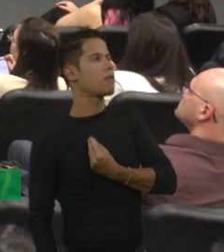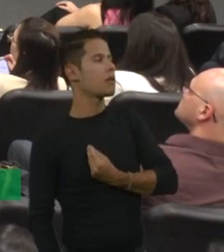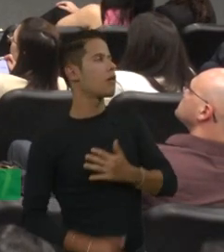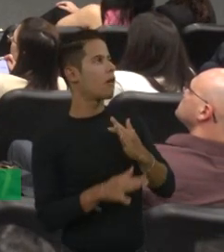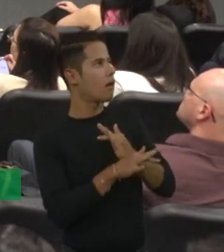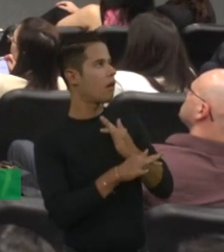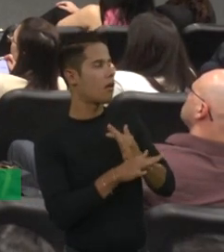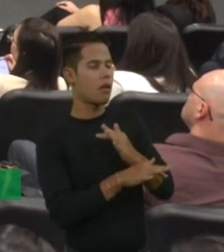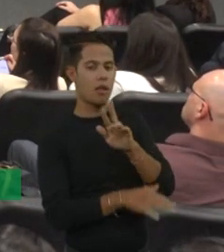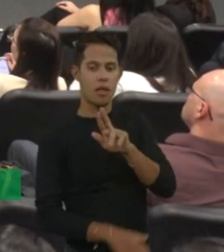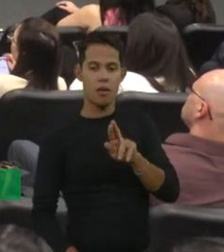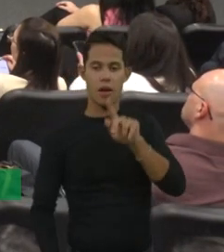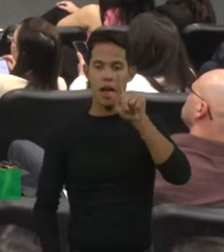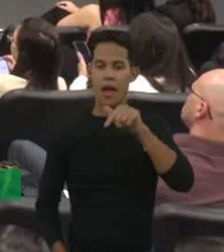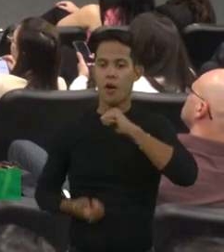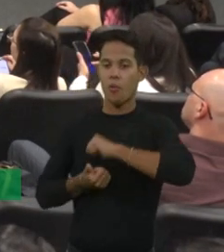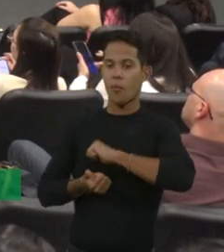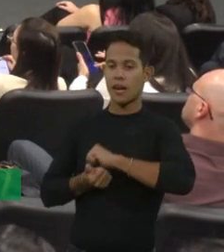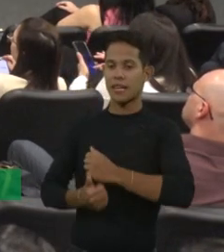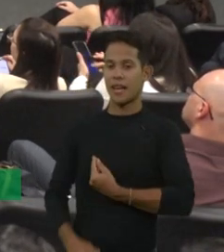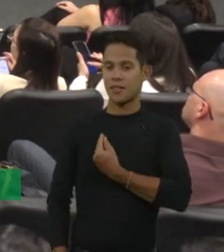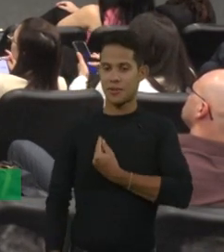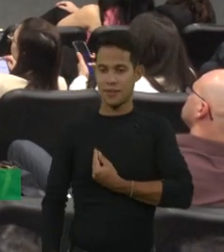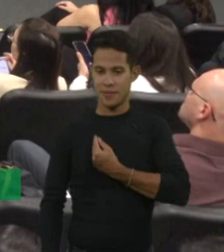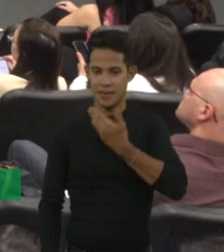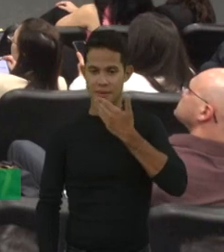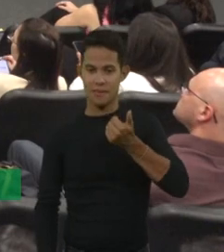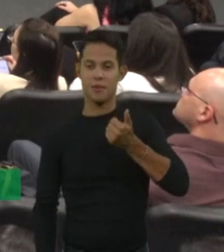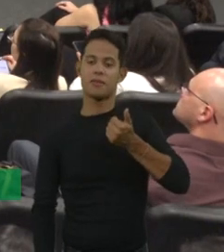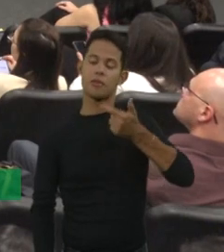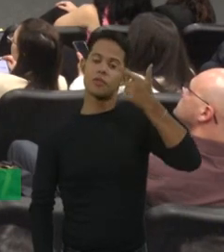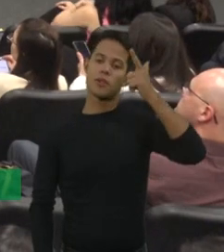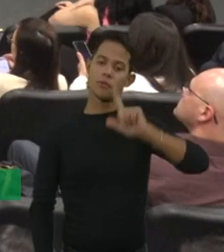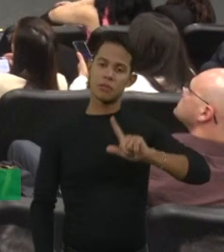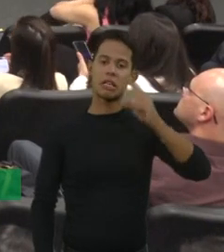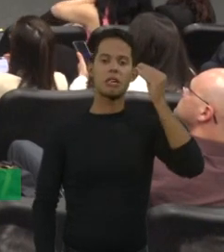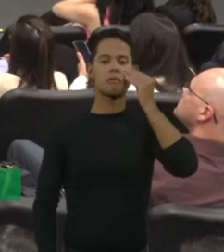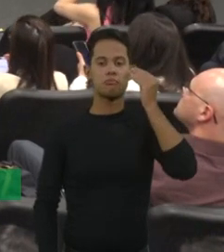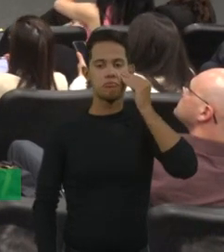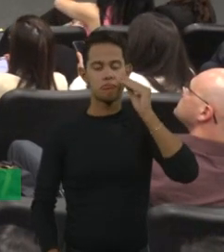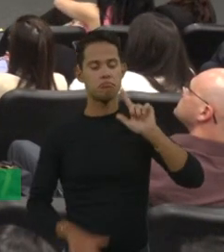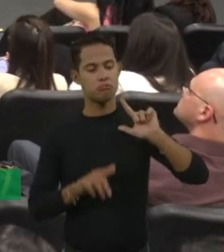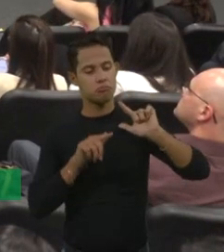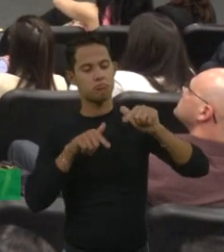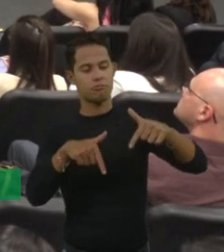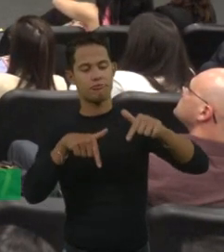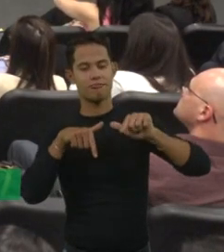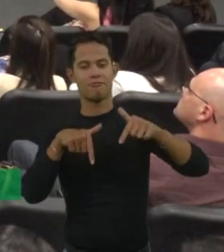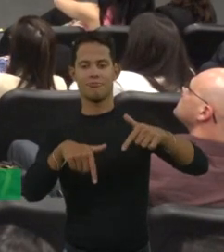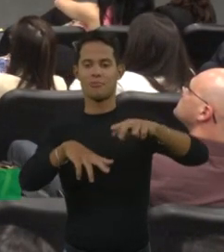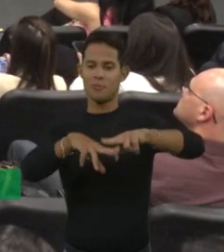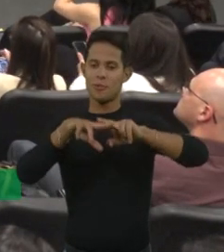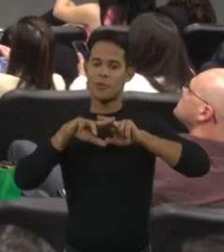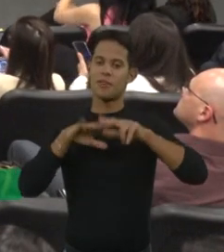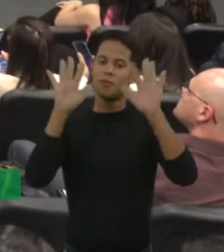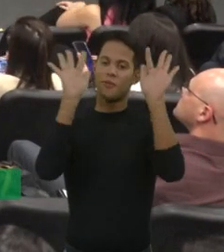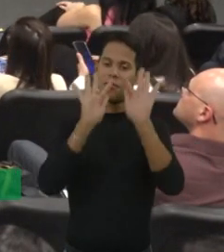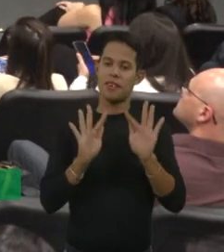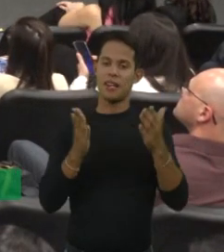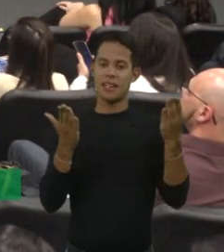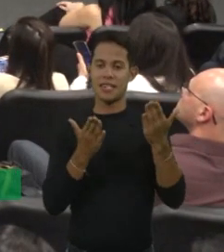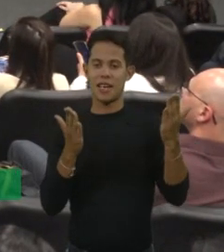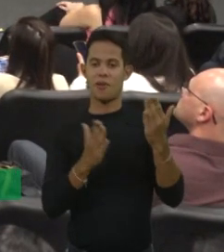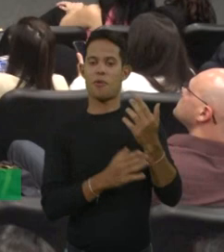uma qualidade de vida maior. E a gente está tendo, gente está bem contente com essa última década na